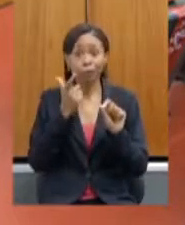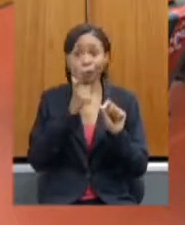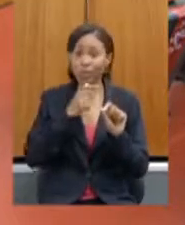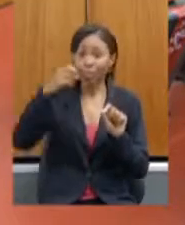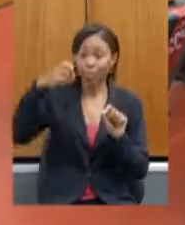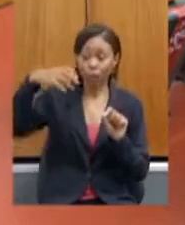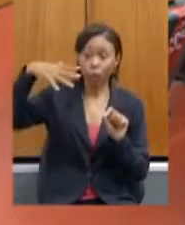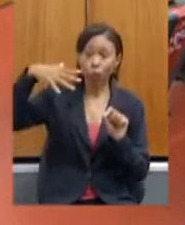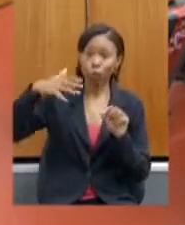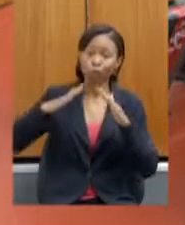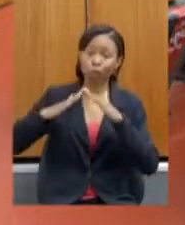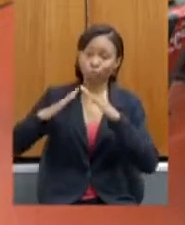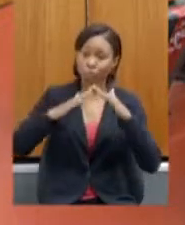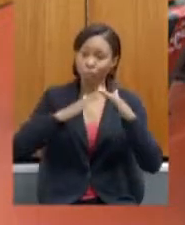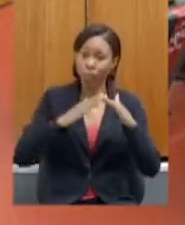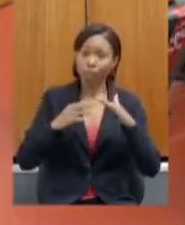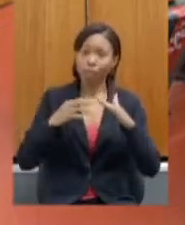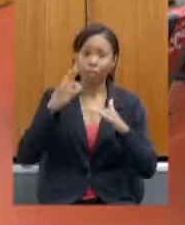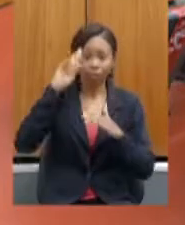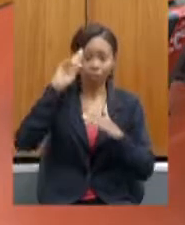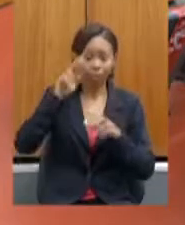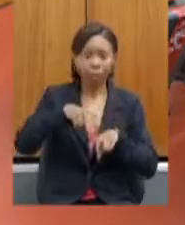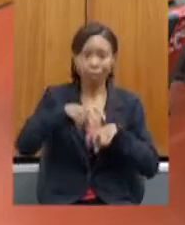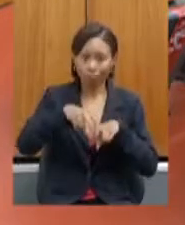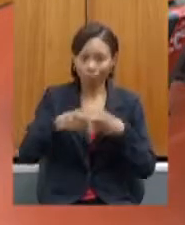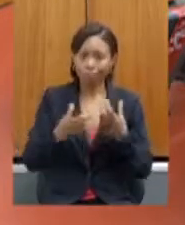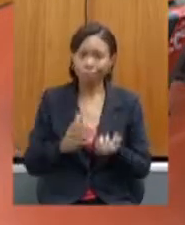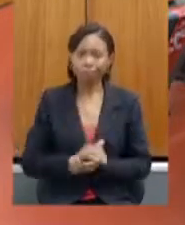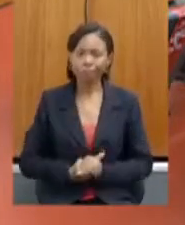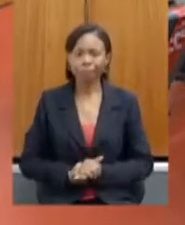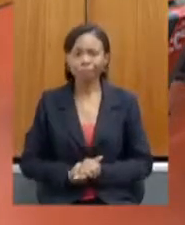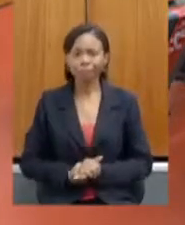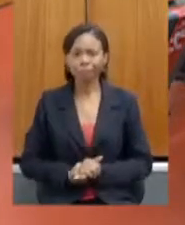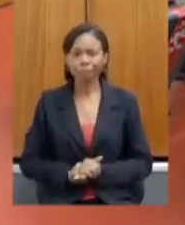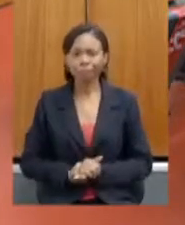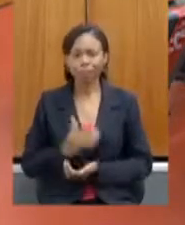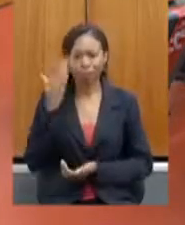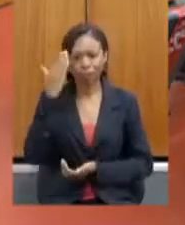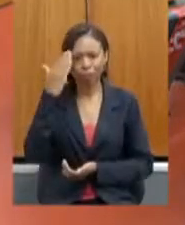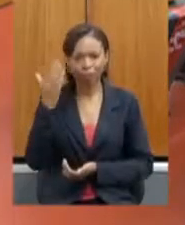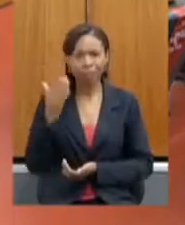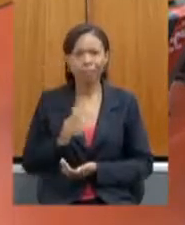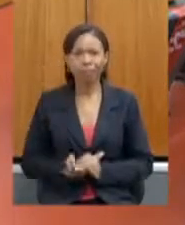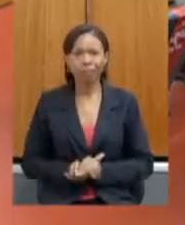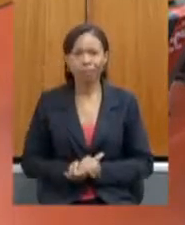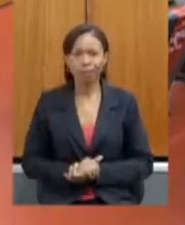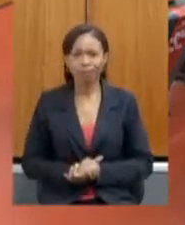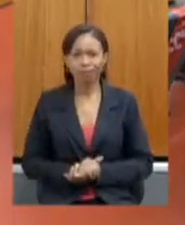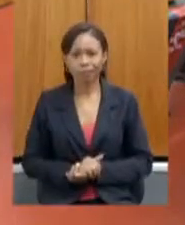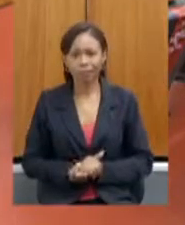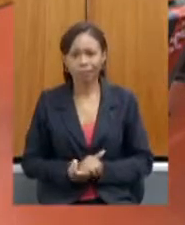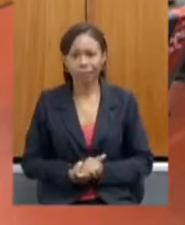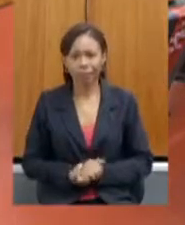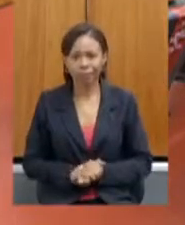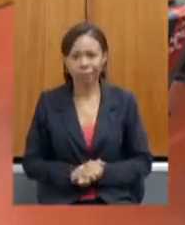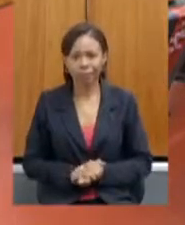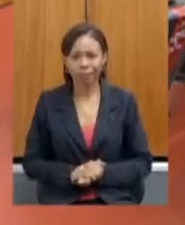para os nossos produtores rurais muito obrigada muito obrigado deputada Ana deputado Carlos Pimenta